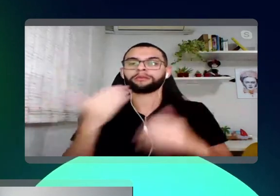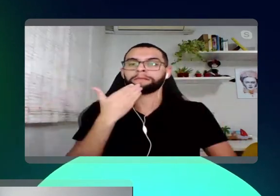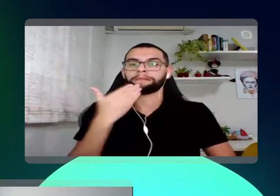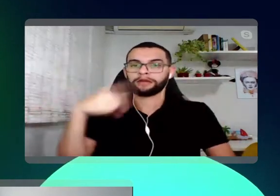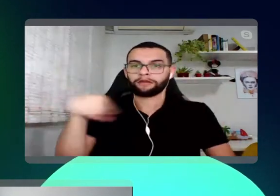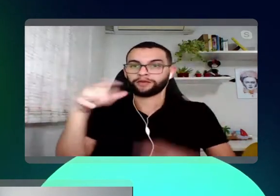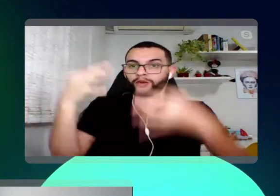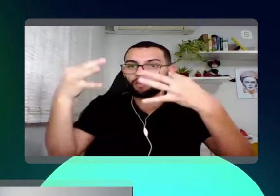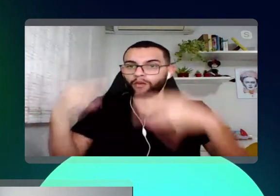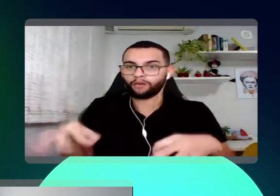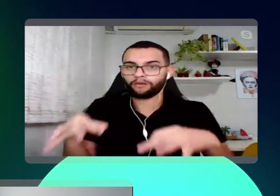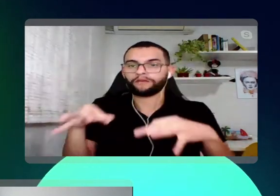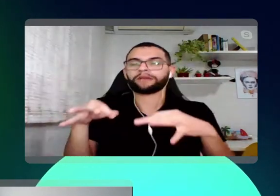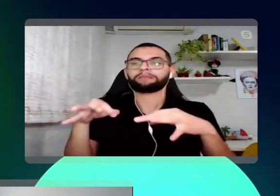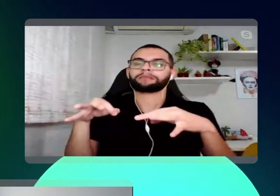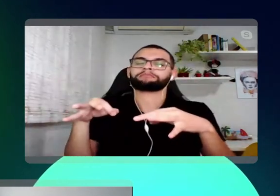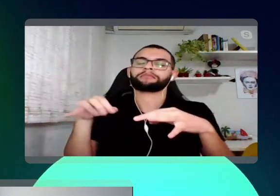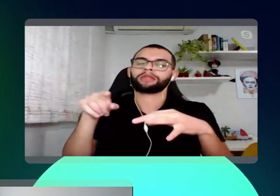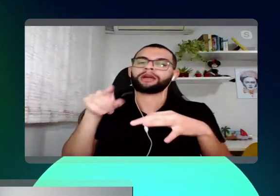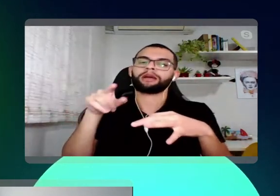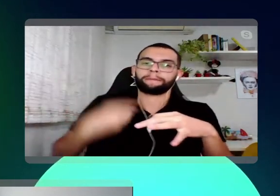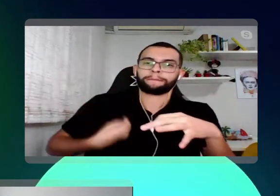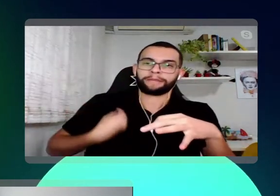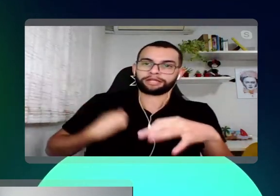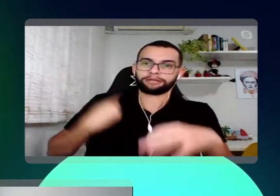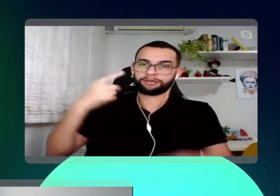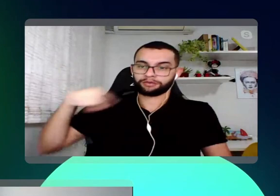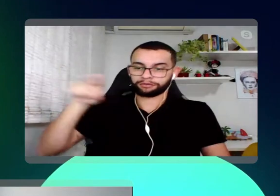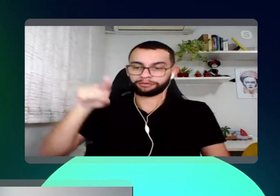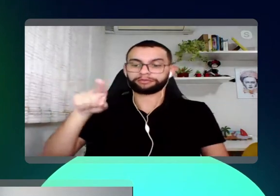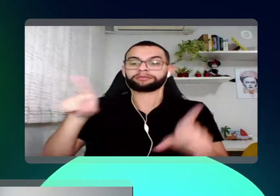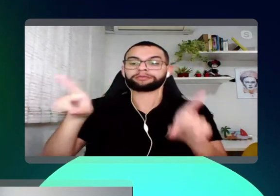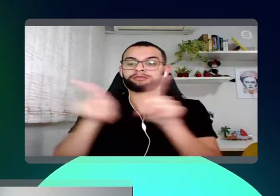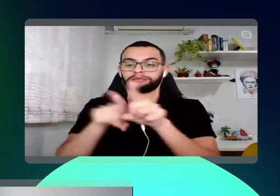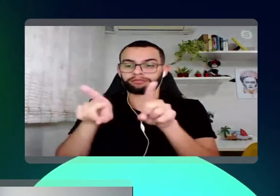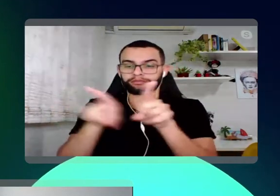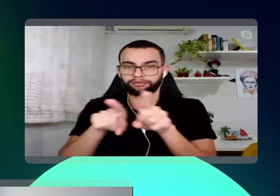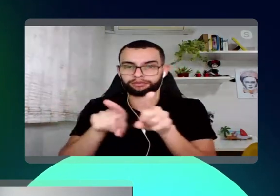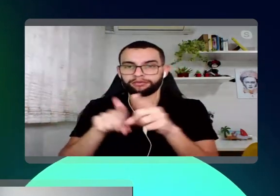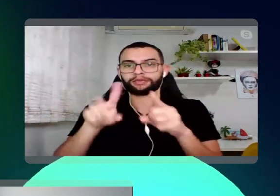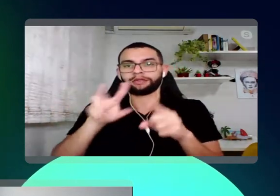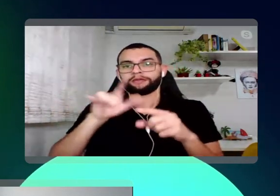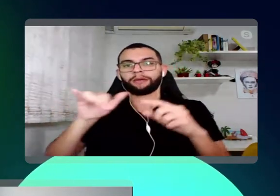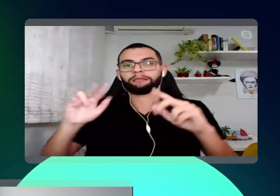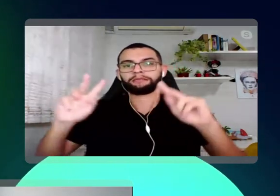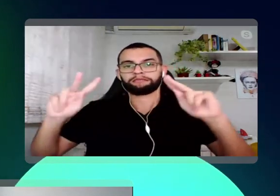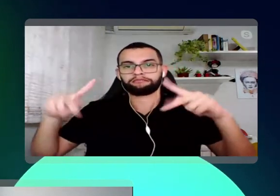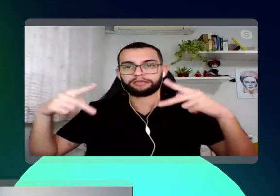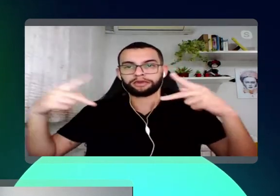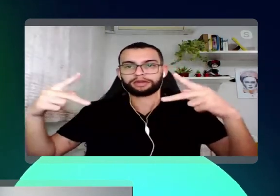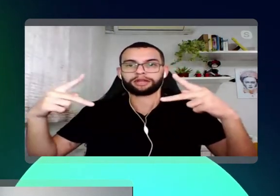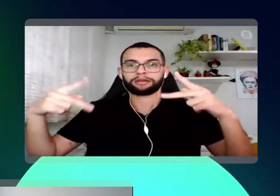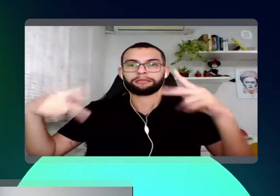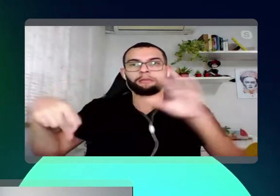confirmem a participação de vocês. E, além disso, a gente vai enviar um link e um QR Code